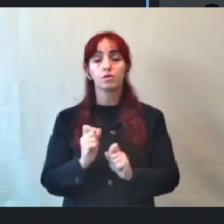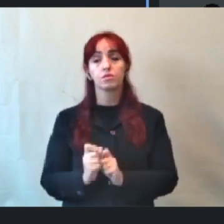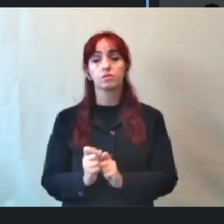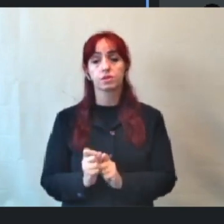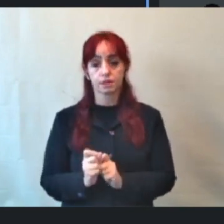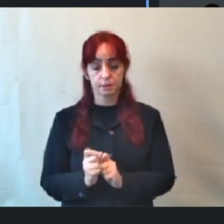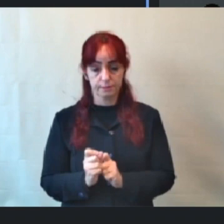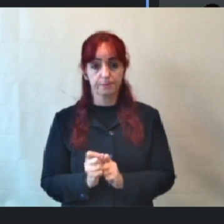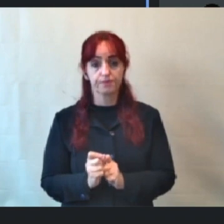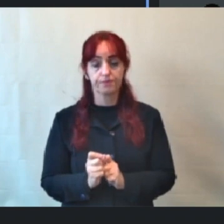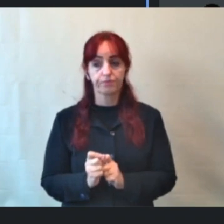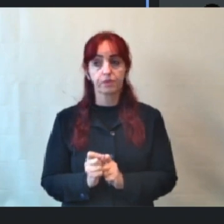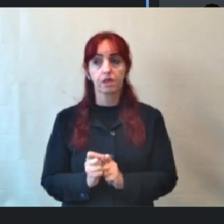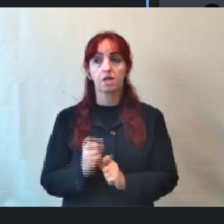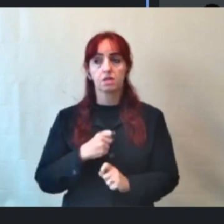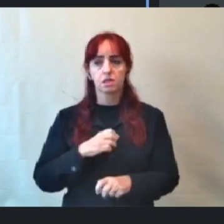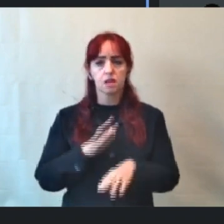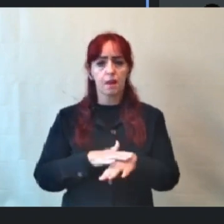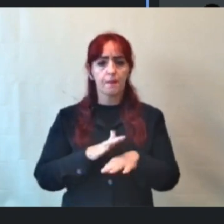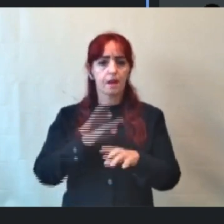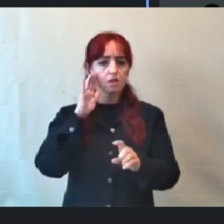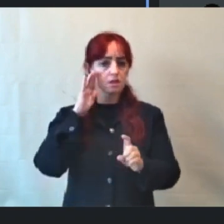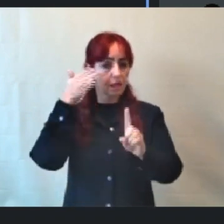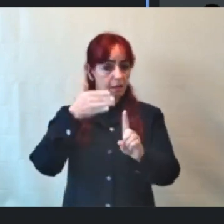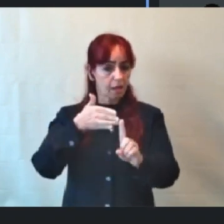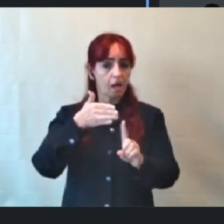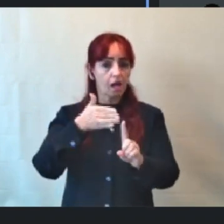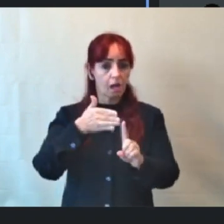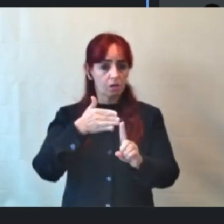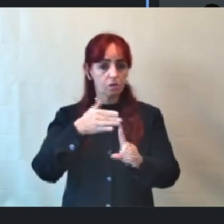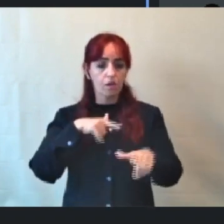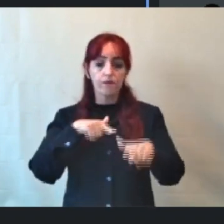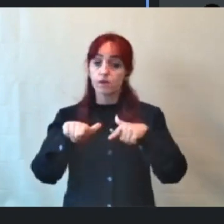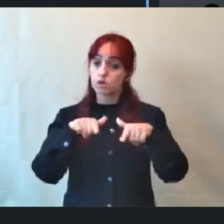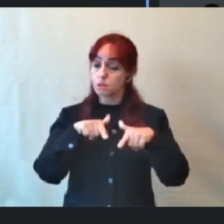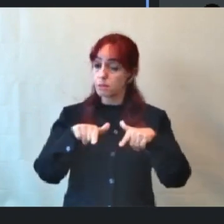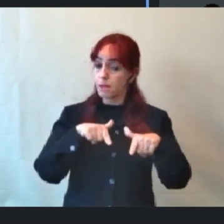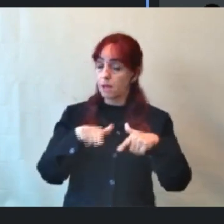seja mais centrado, vamos trabalhar de uma forma mais